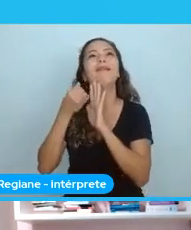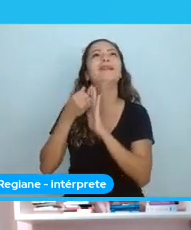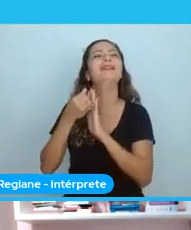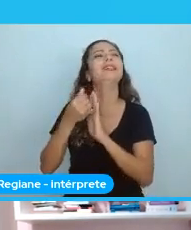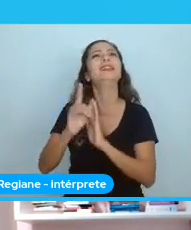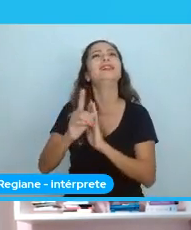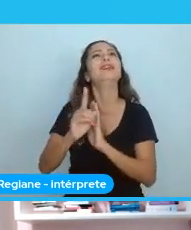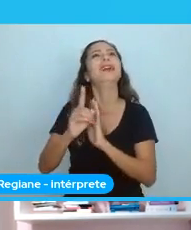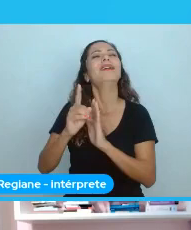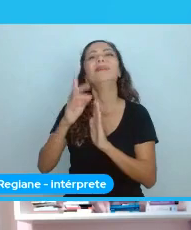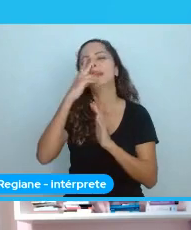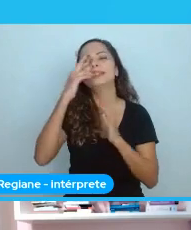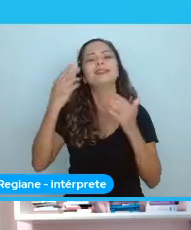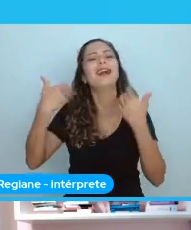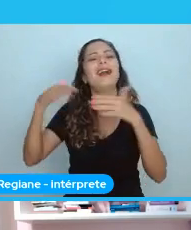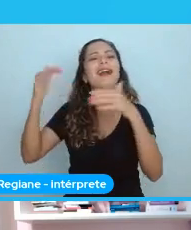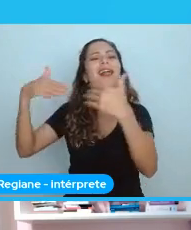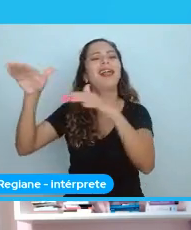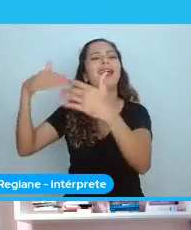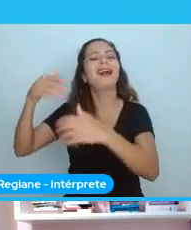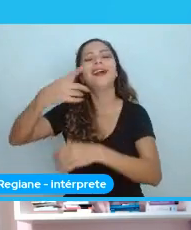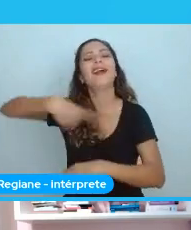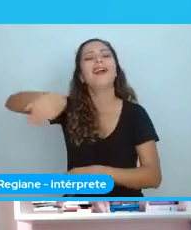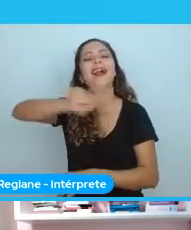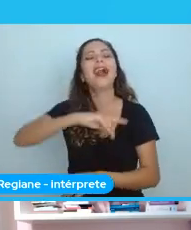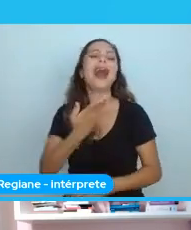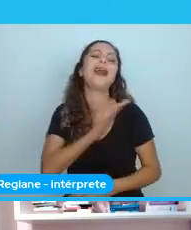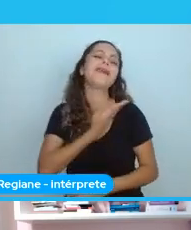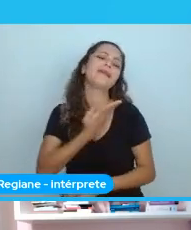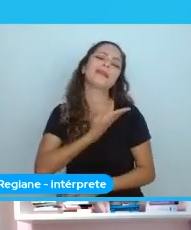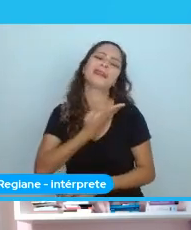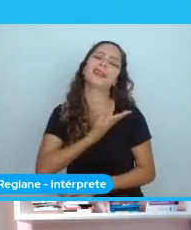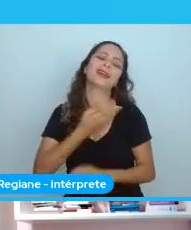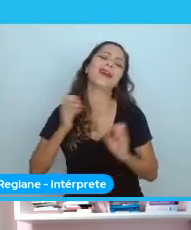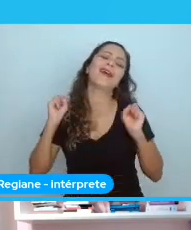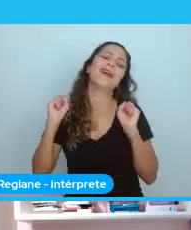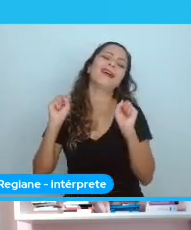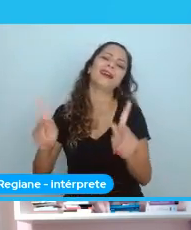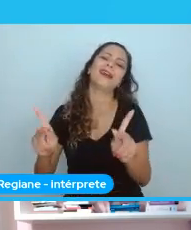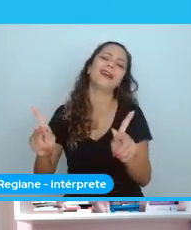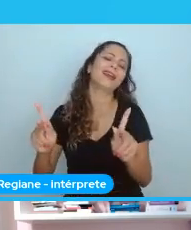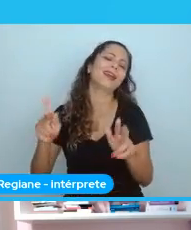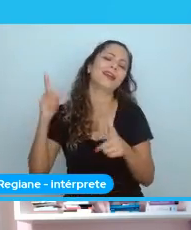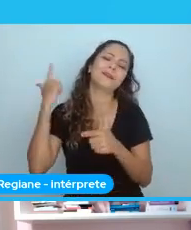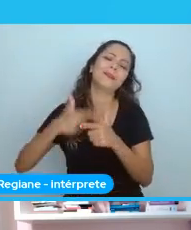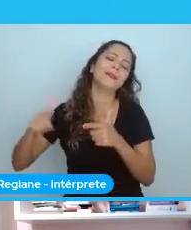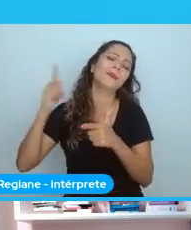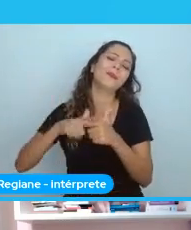Assim, a gente... Ah, não. Todas são amigas. Está tudo bem. Nada vai acontecer na nossa comunidade.